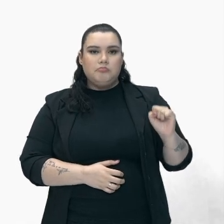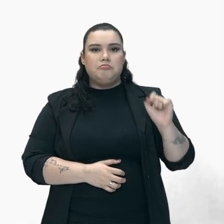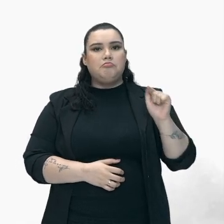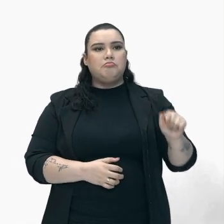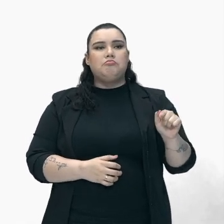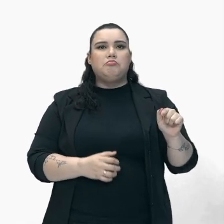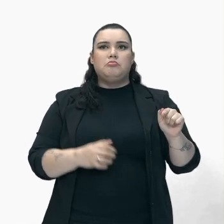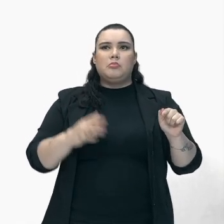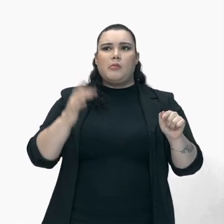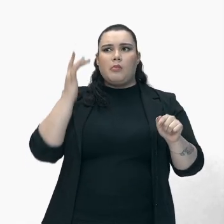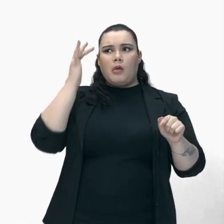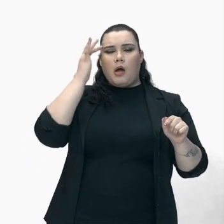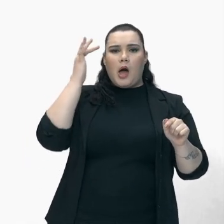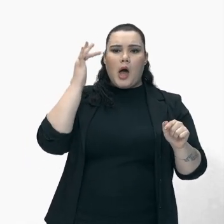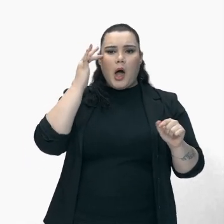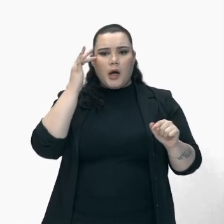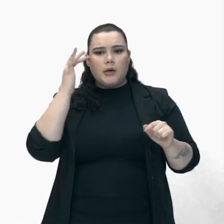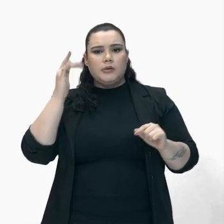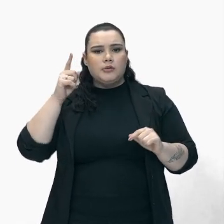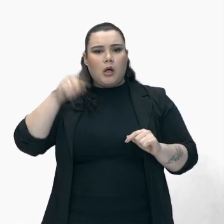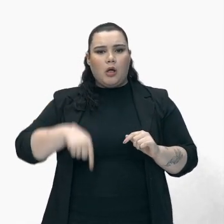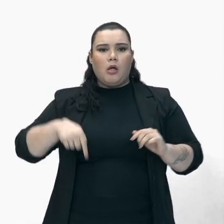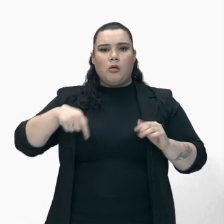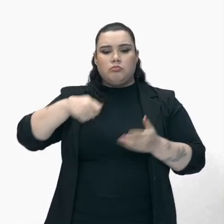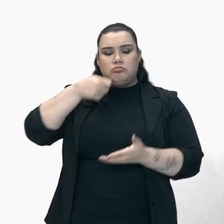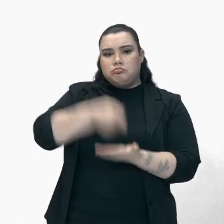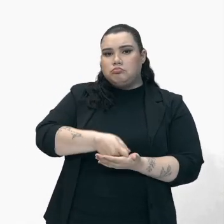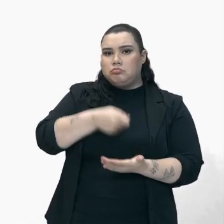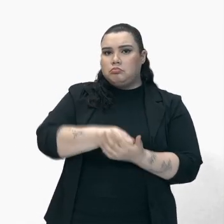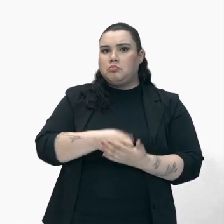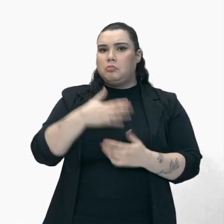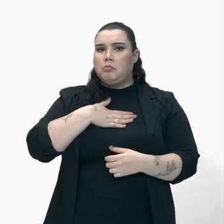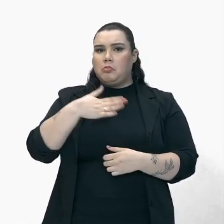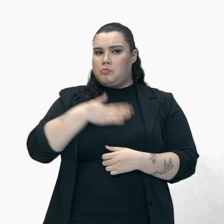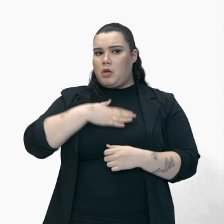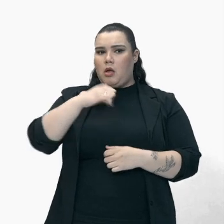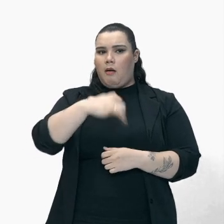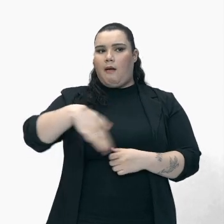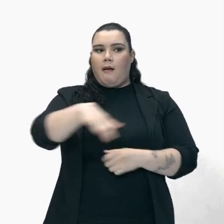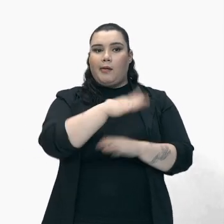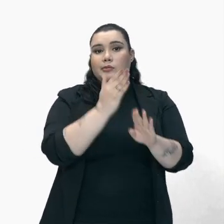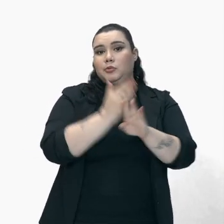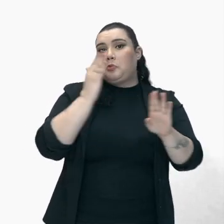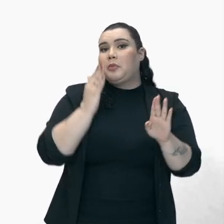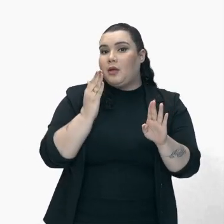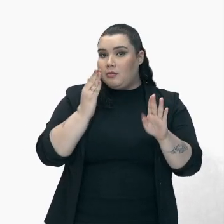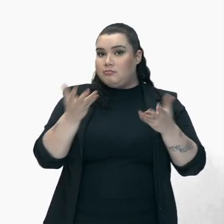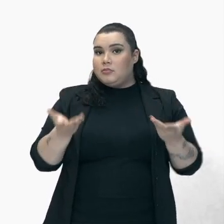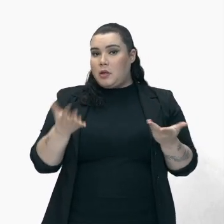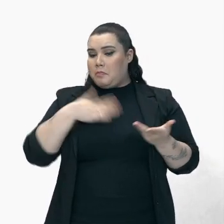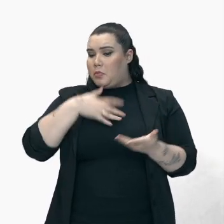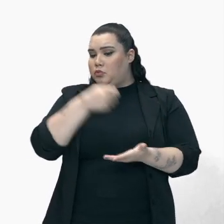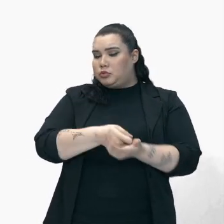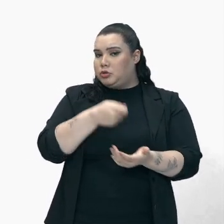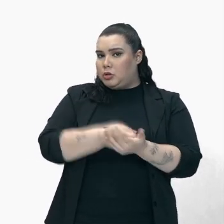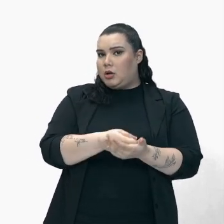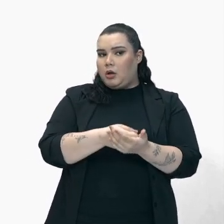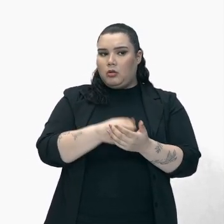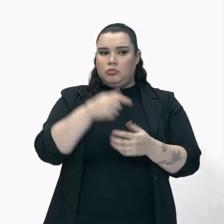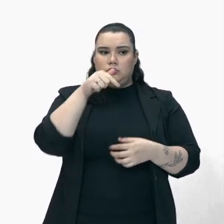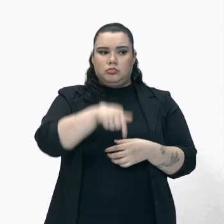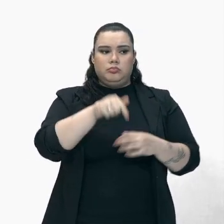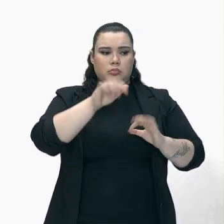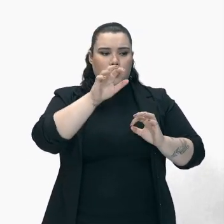De Explorar Essa região Porque afinal de contas Eles imaginavam Professor Eu